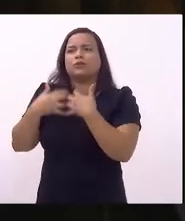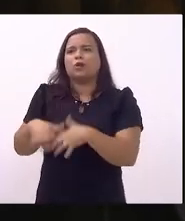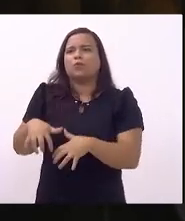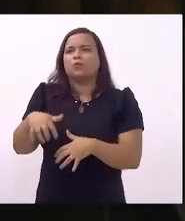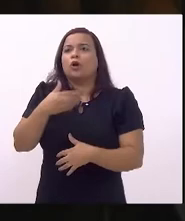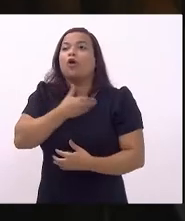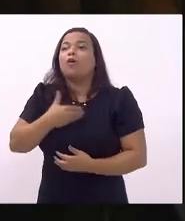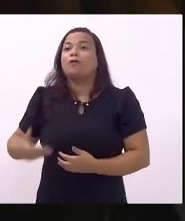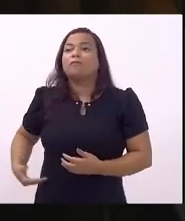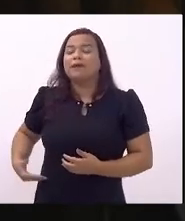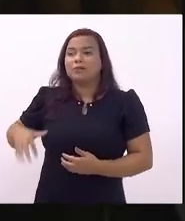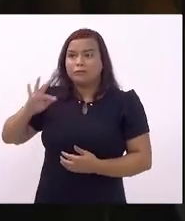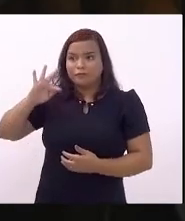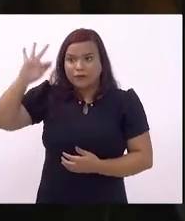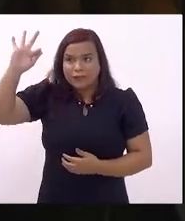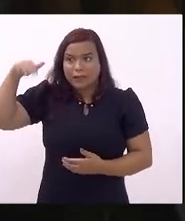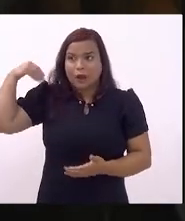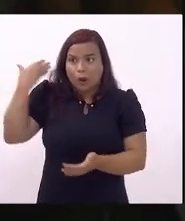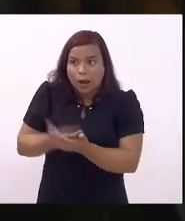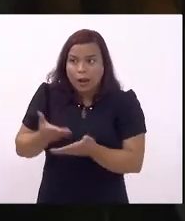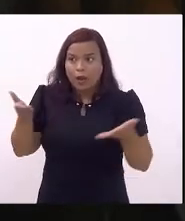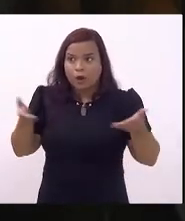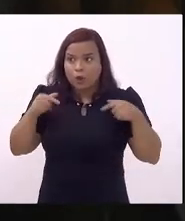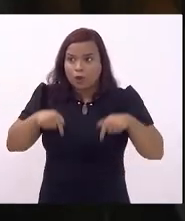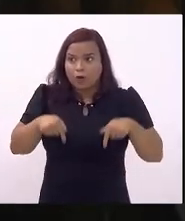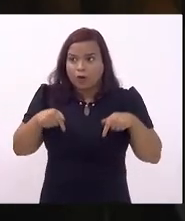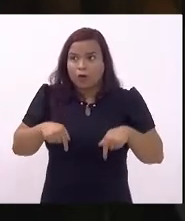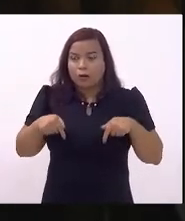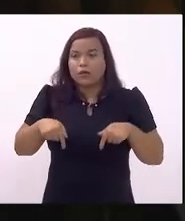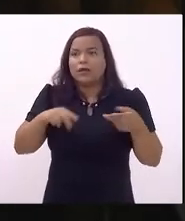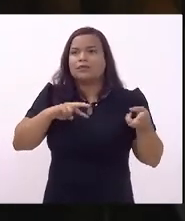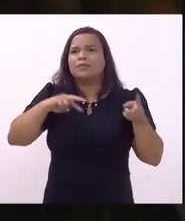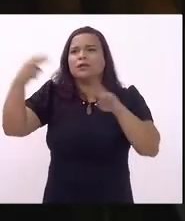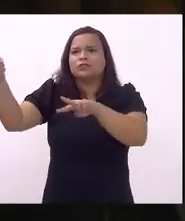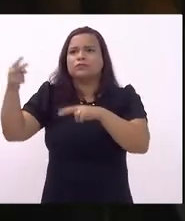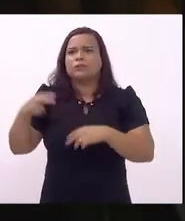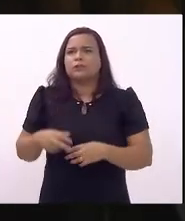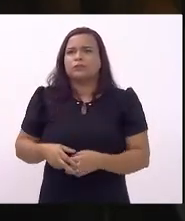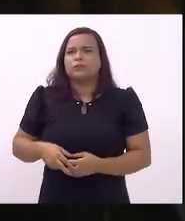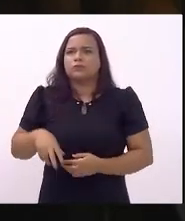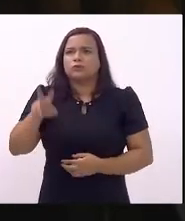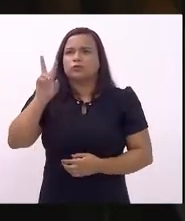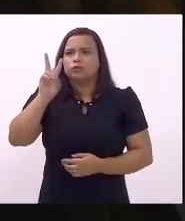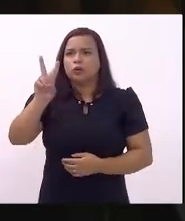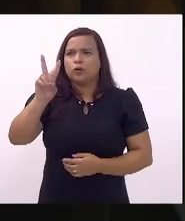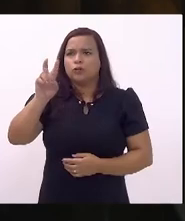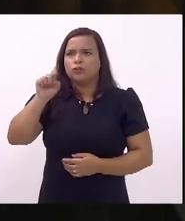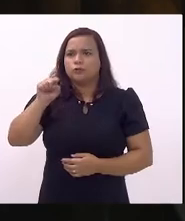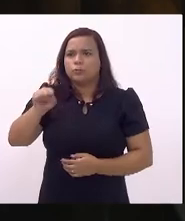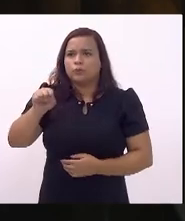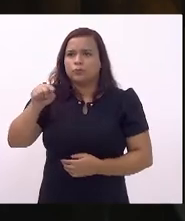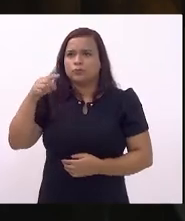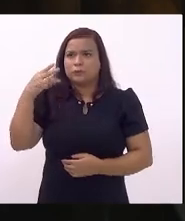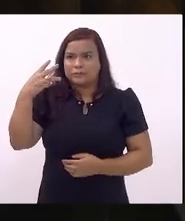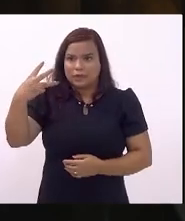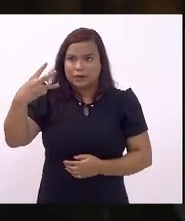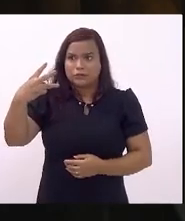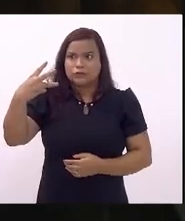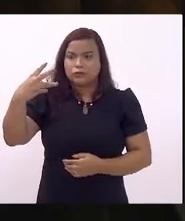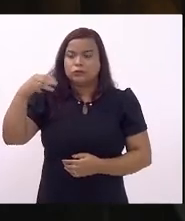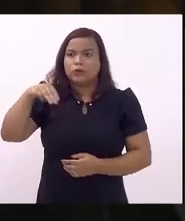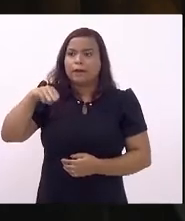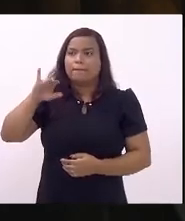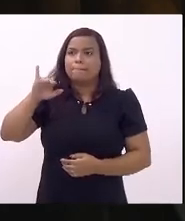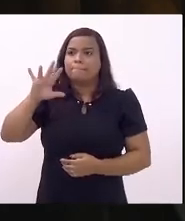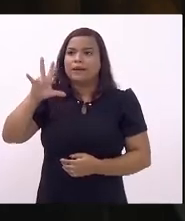federal até o presente momento transferiu 2.3 eu vou repetir que